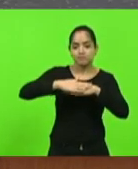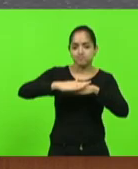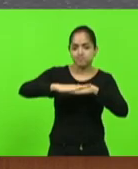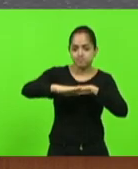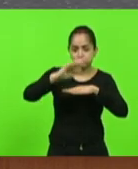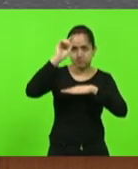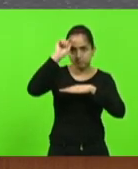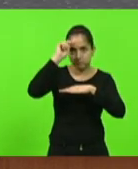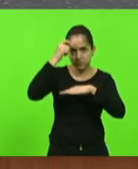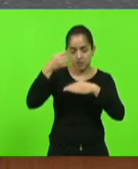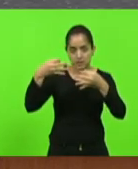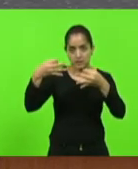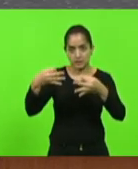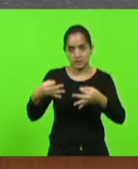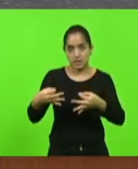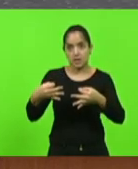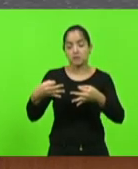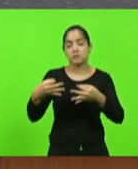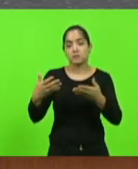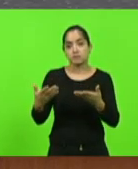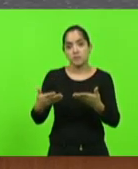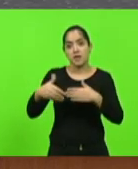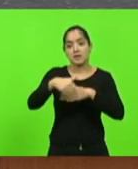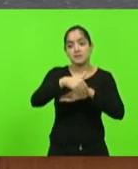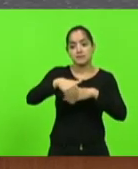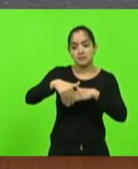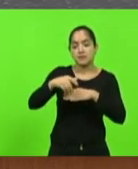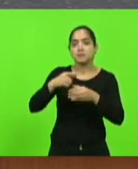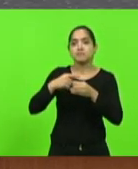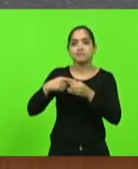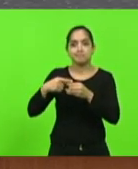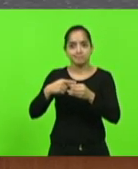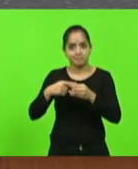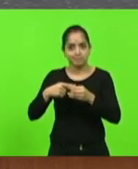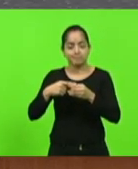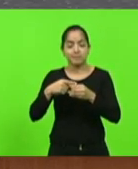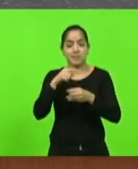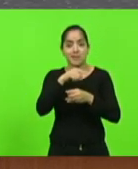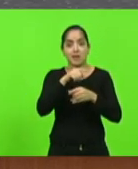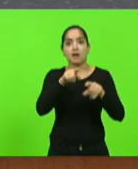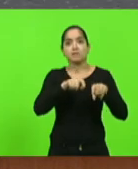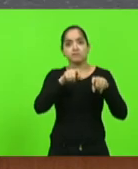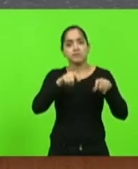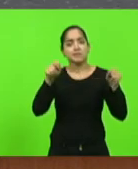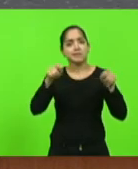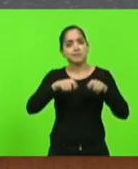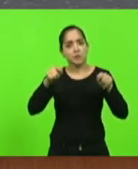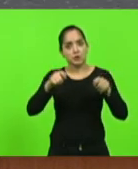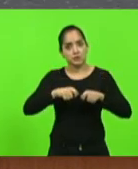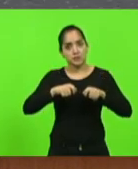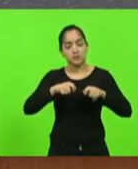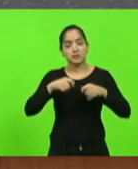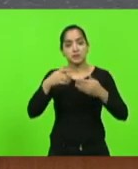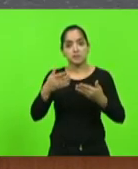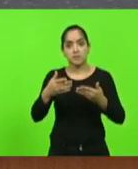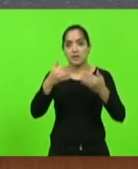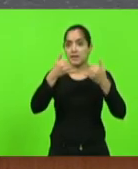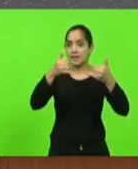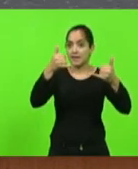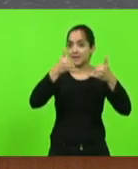como nós temos nas ruas da nossa cidade que também a agricultura possa receber energia